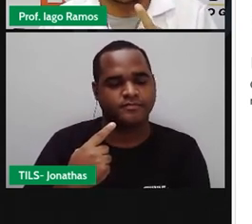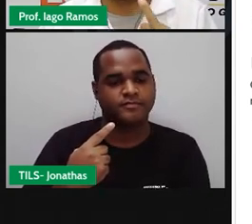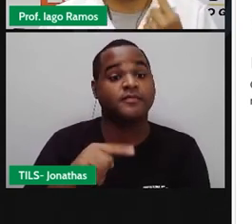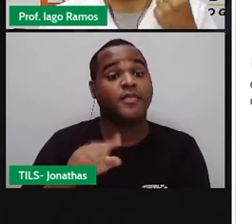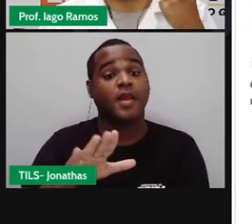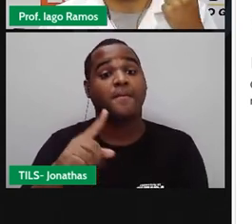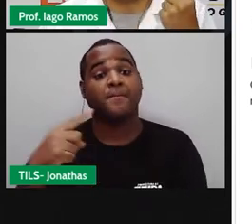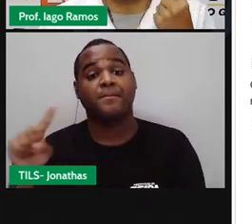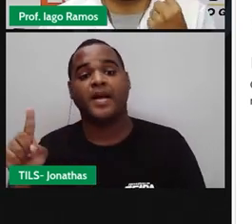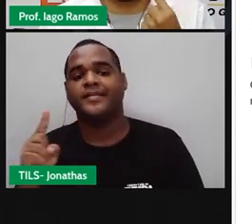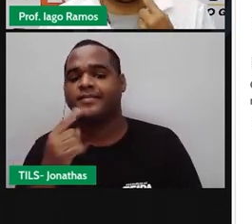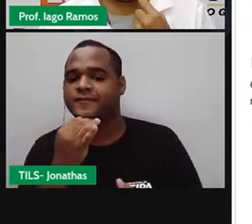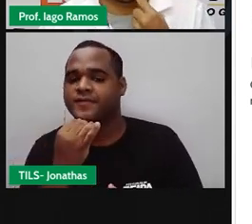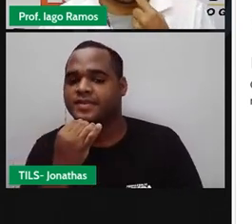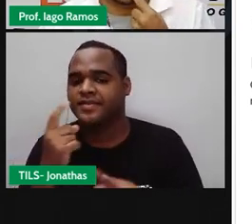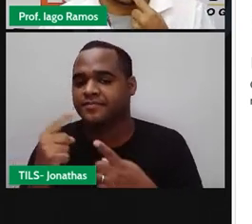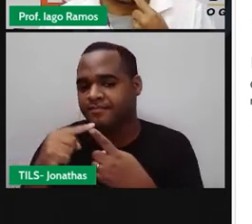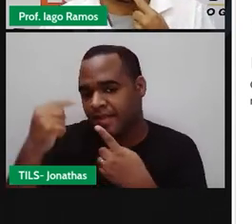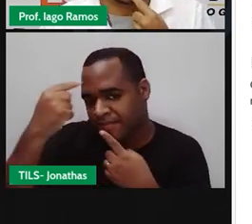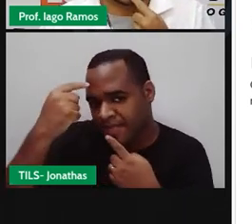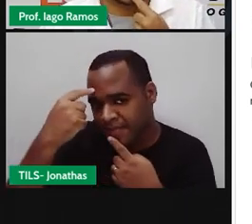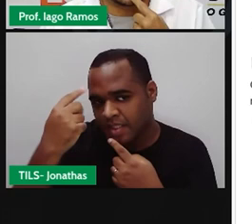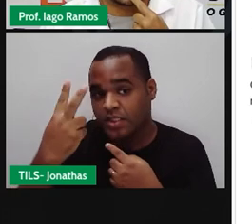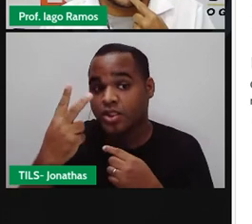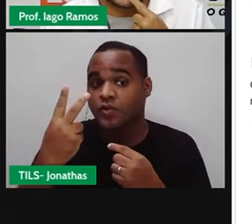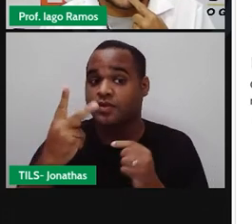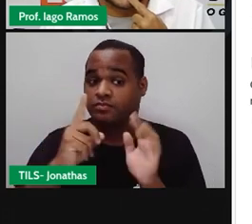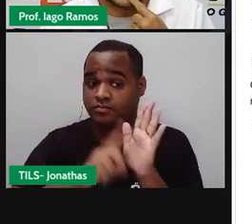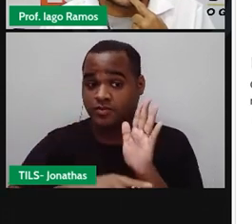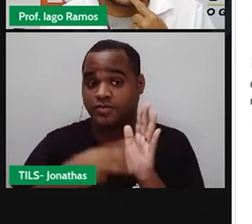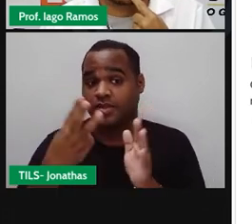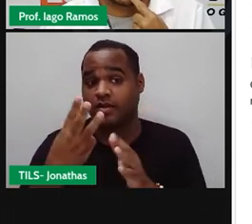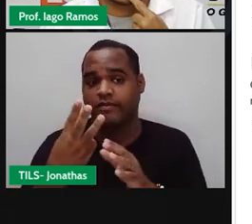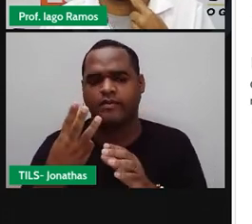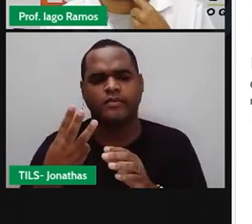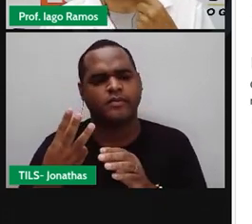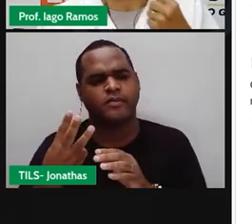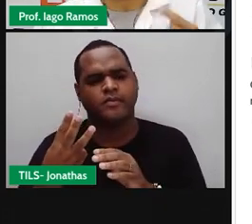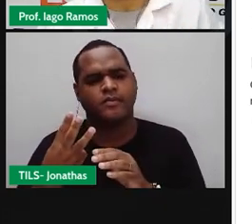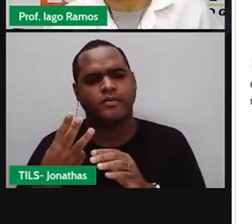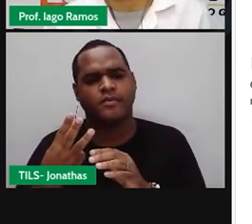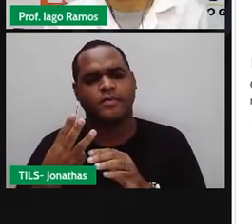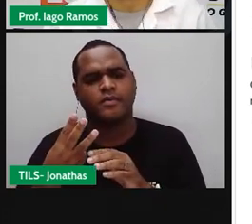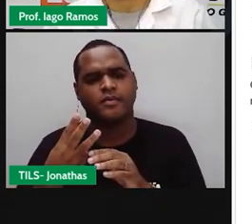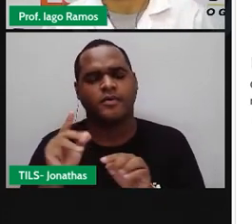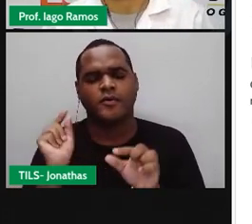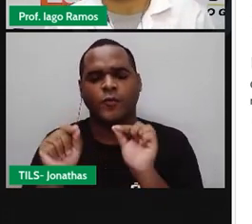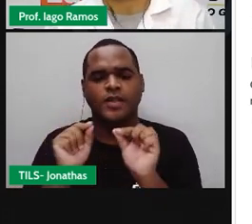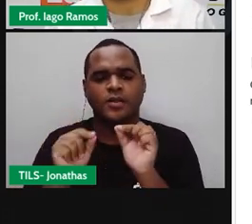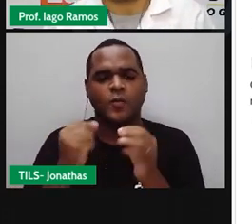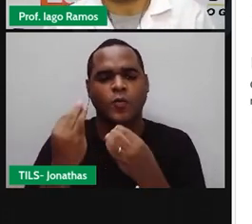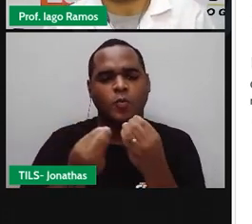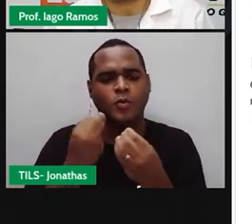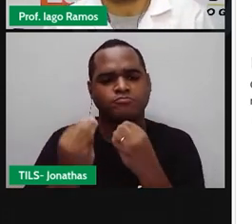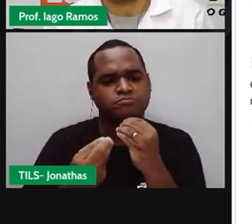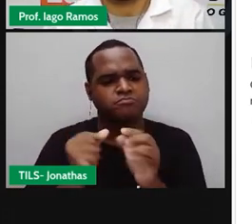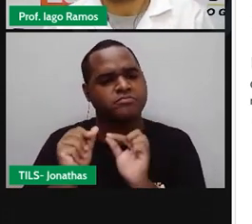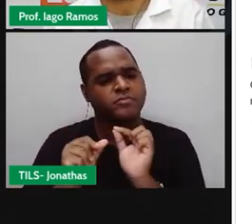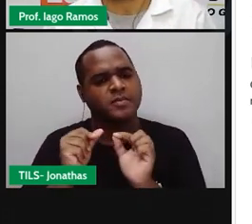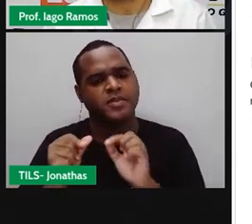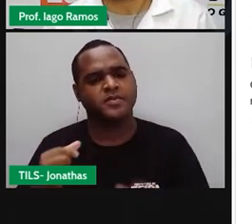Mas quando você pensa em dois menos três, como é que você vai dar esse resultado?